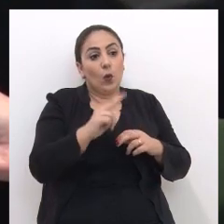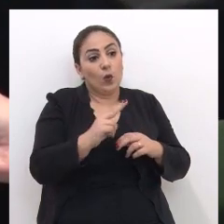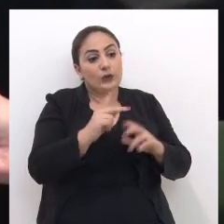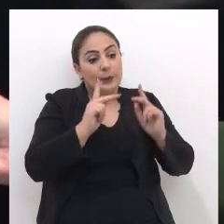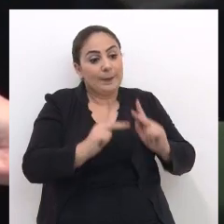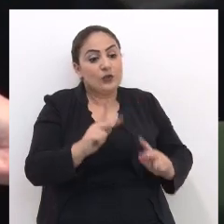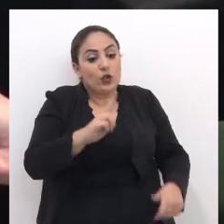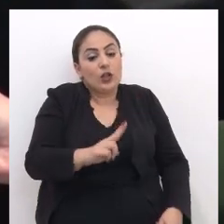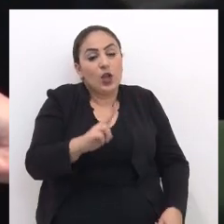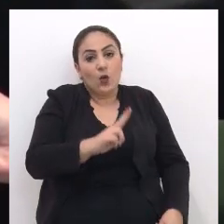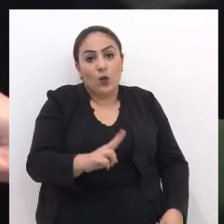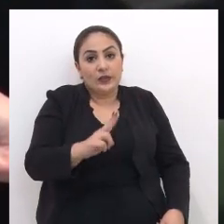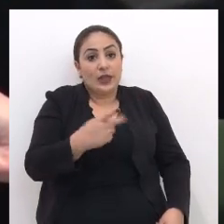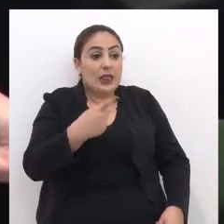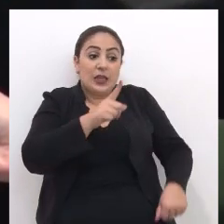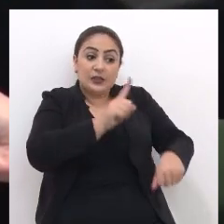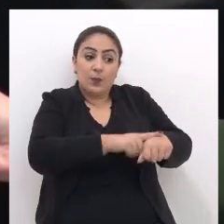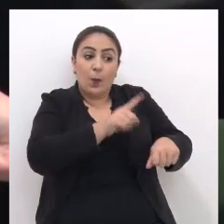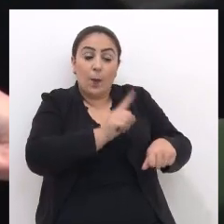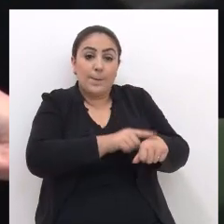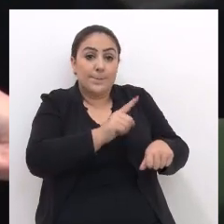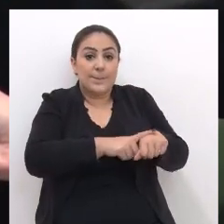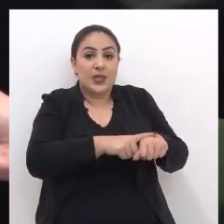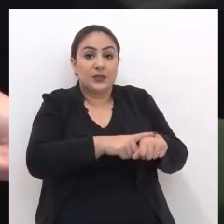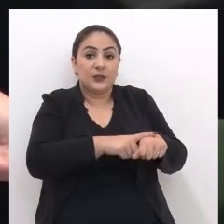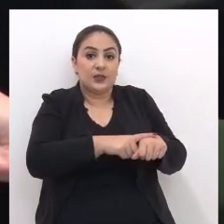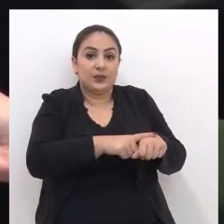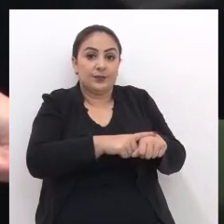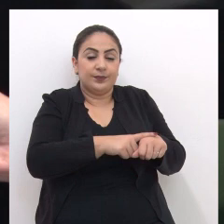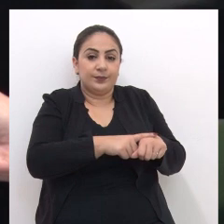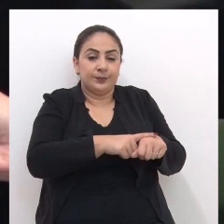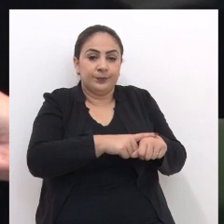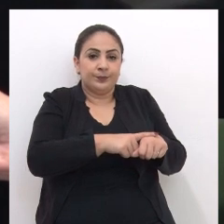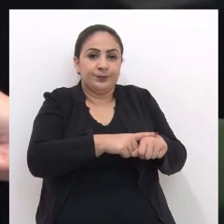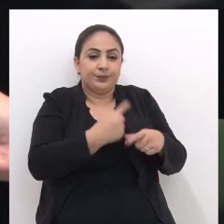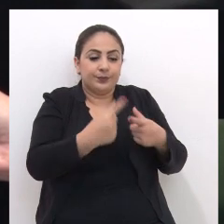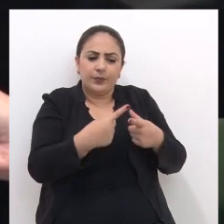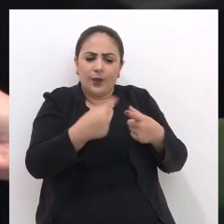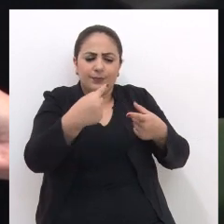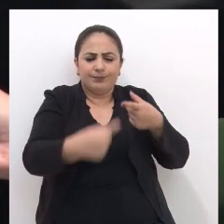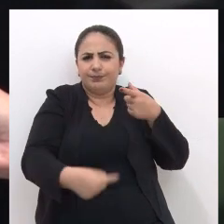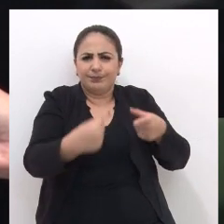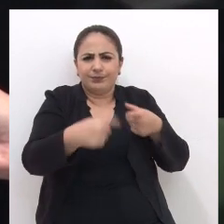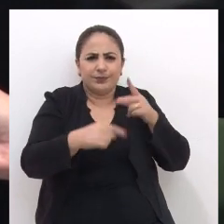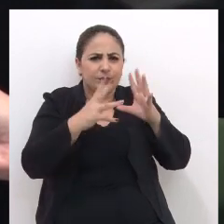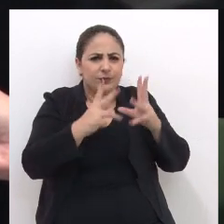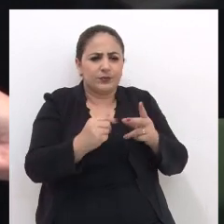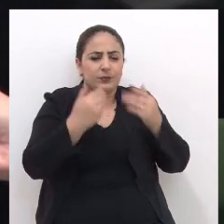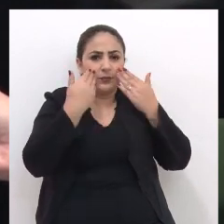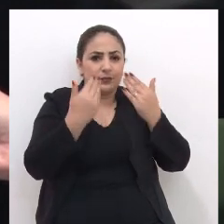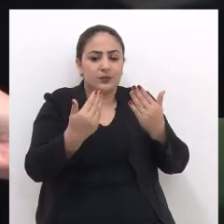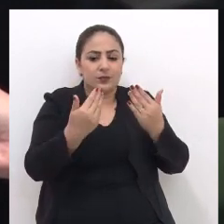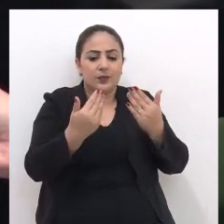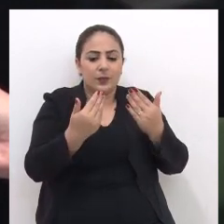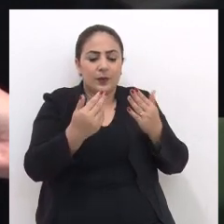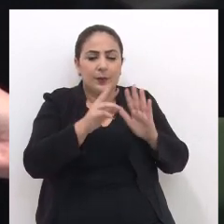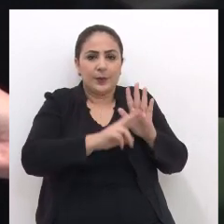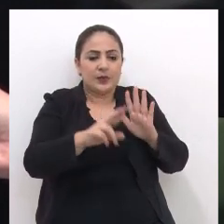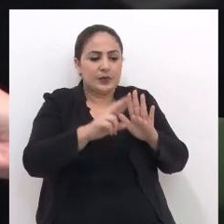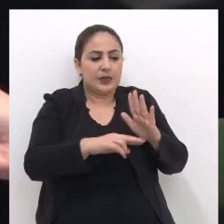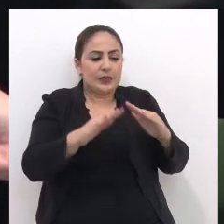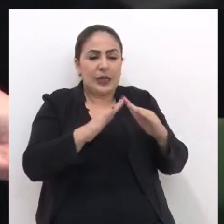Como dos usuários Então, nesse momento, em virtude da inconstitucionalidade Apontada pela Procuradoria